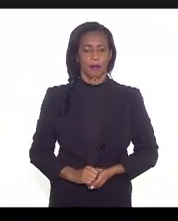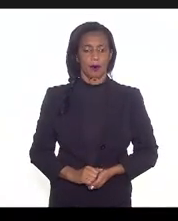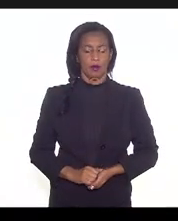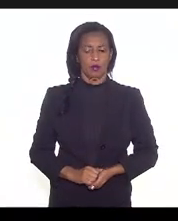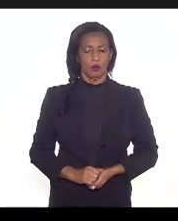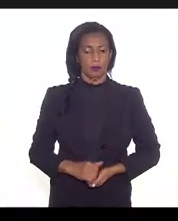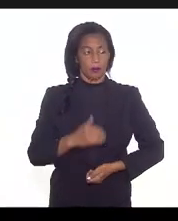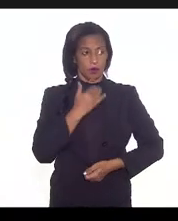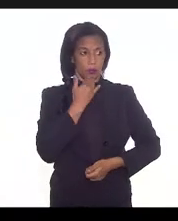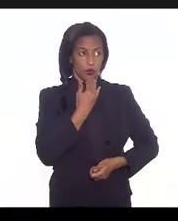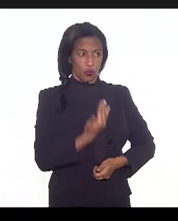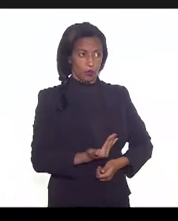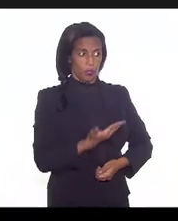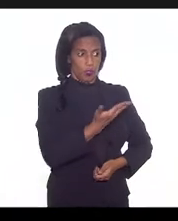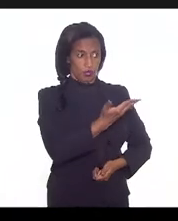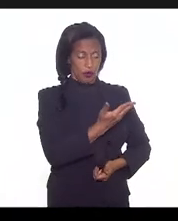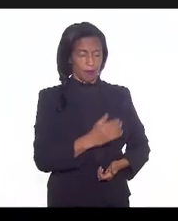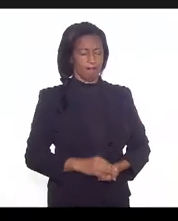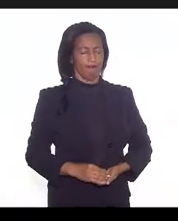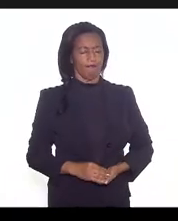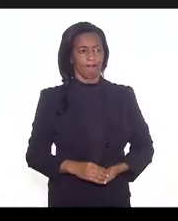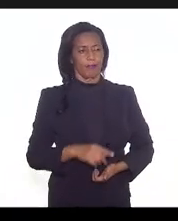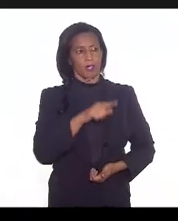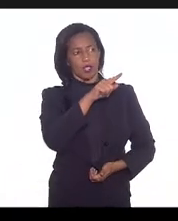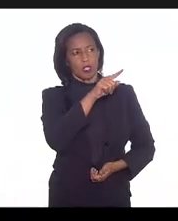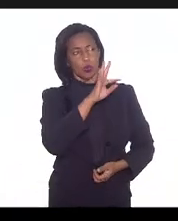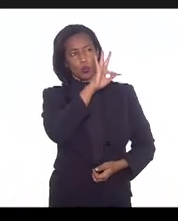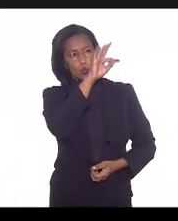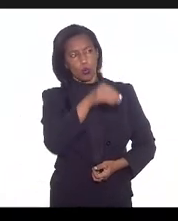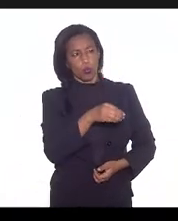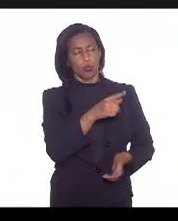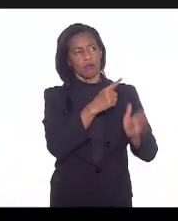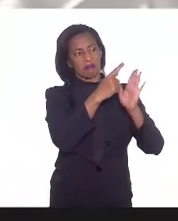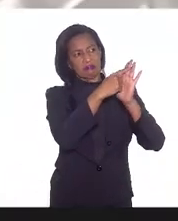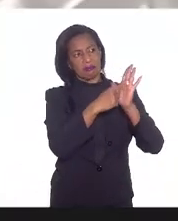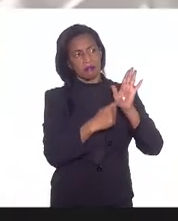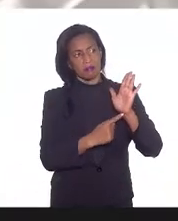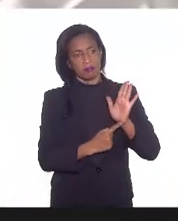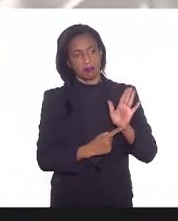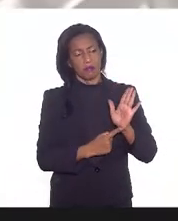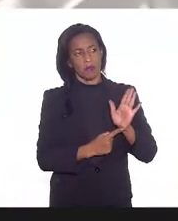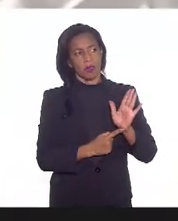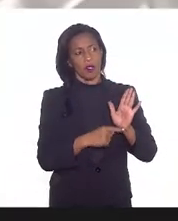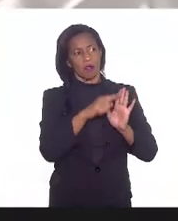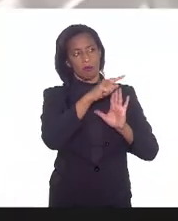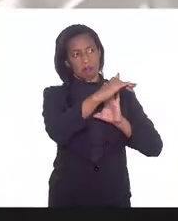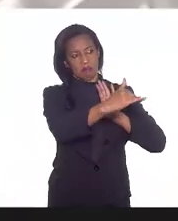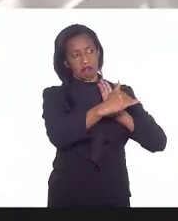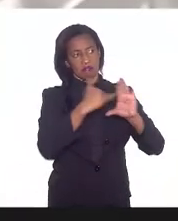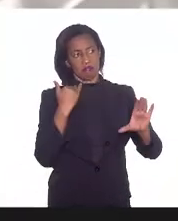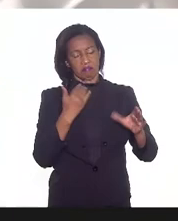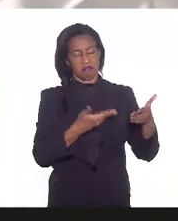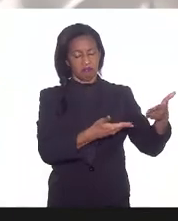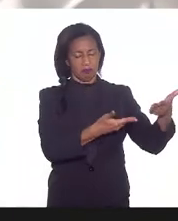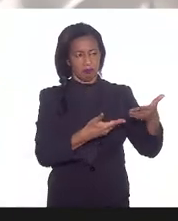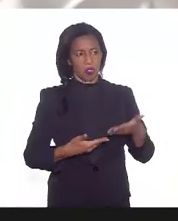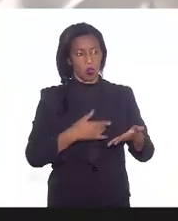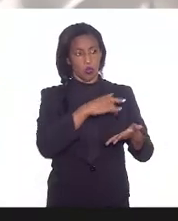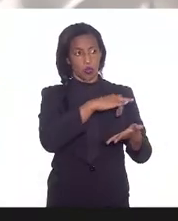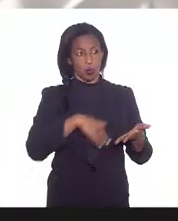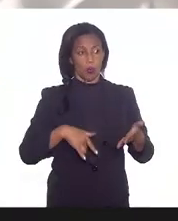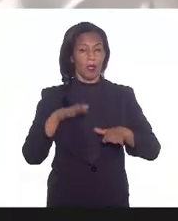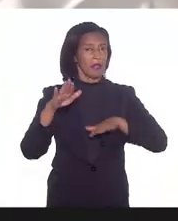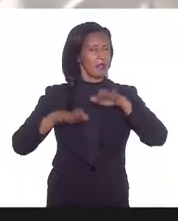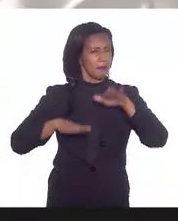pedir Alexandre que essas ponderações que você apresentou você nos apresente num arrasoado e que